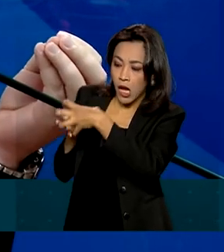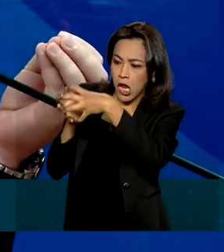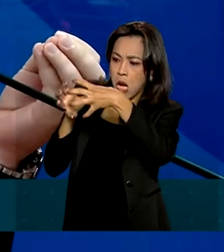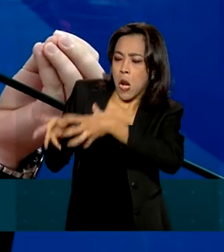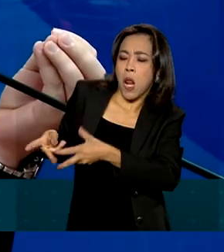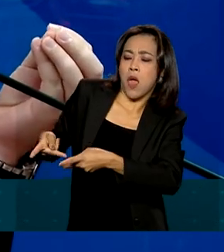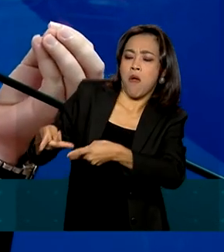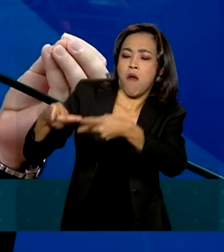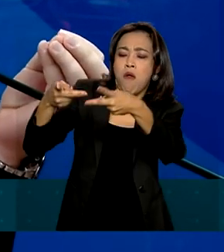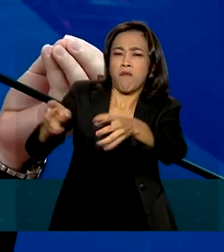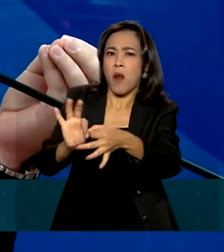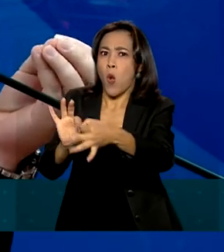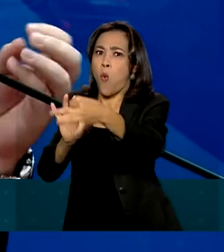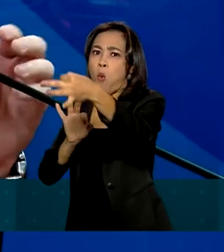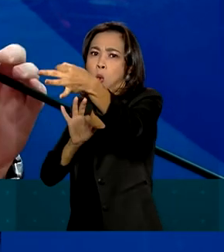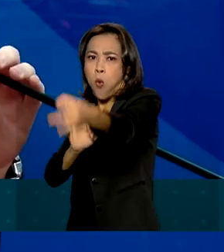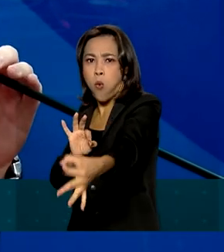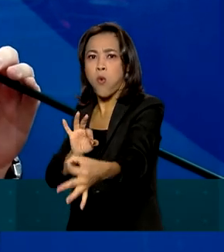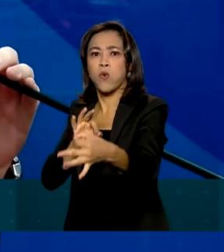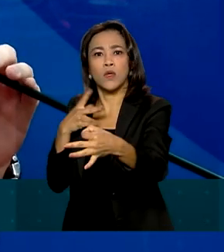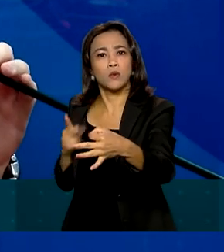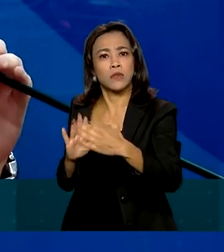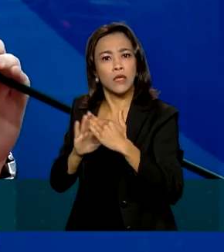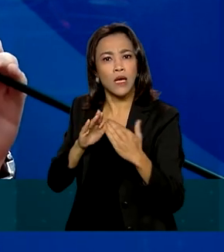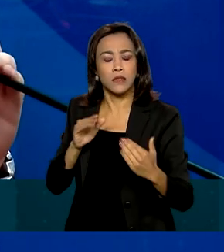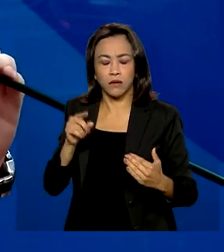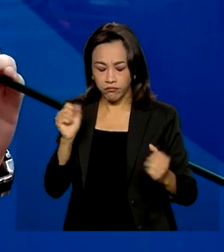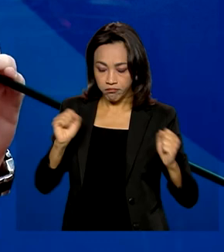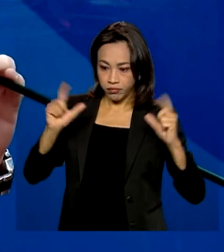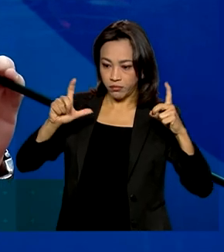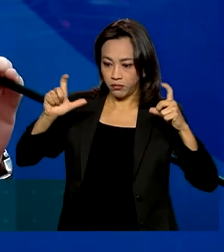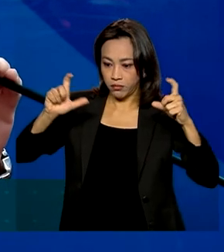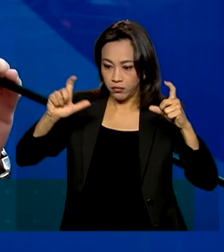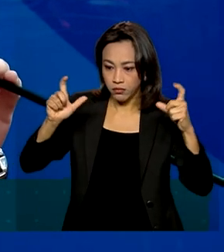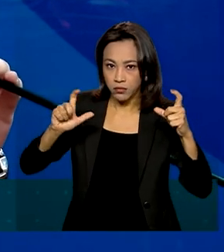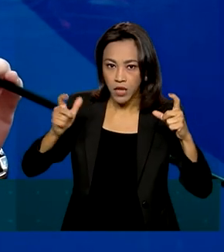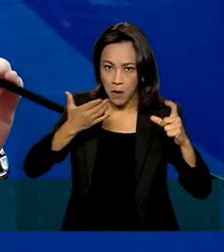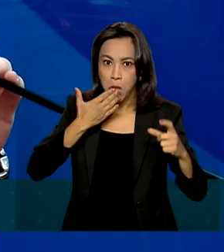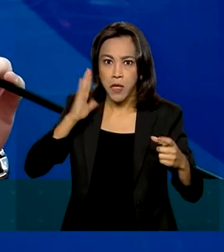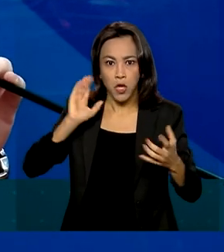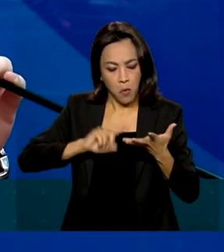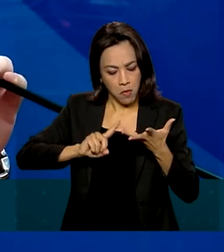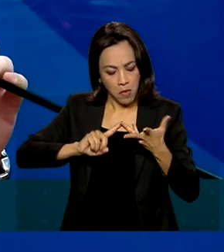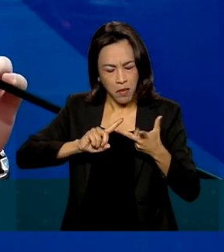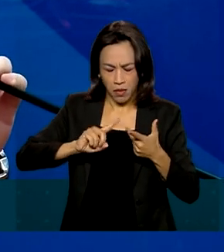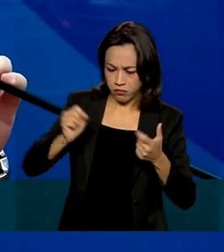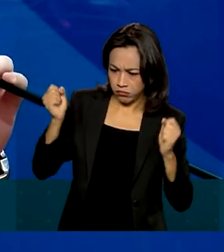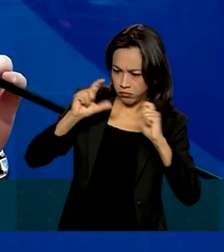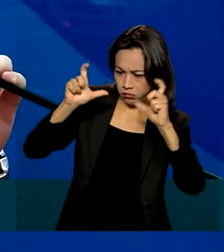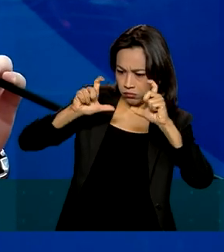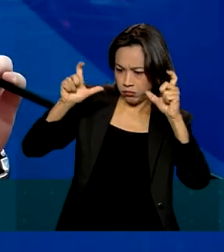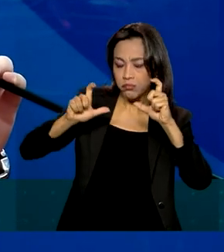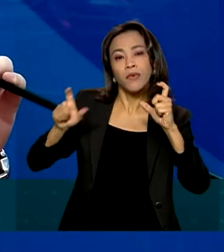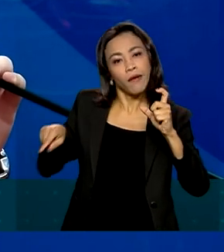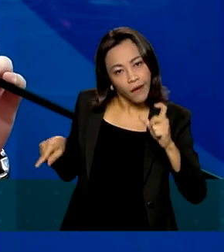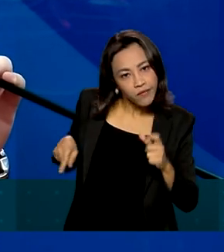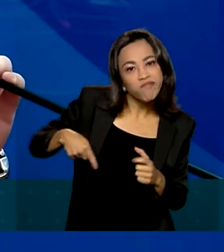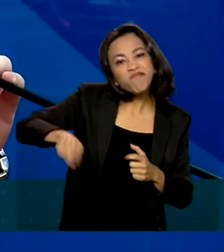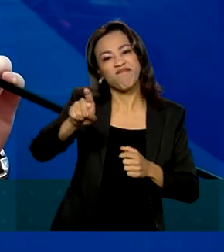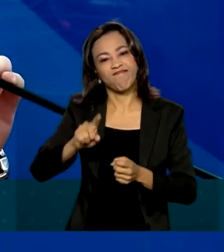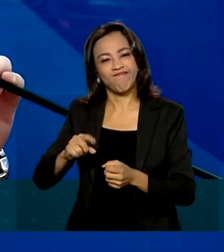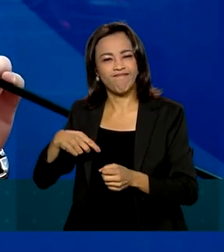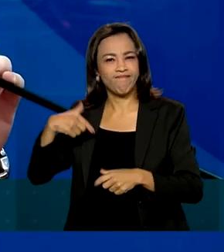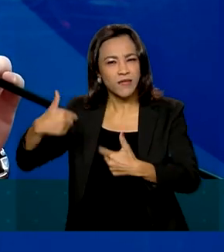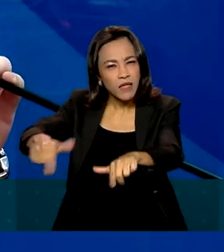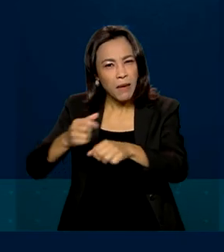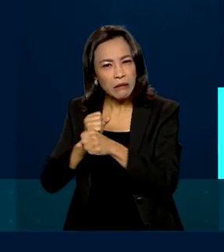vulneráveis. E quando chegam lá, a realidade é muito diferente da prometida e são submetidos ao trabalho